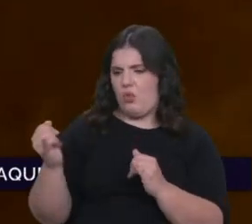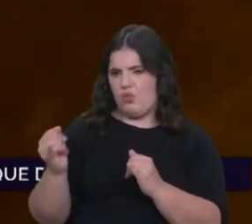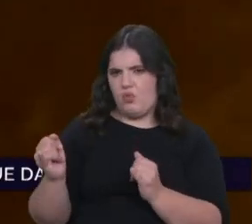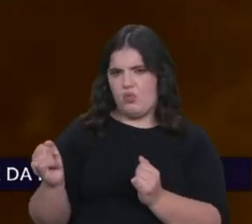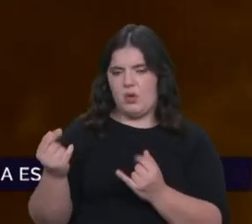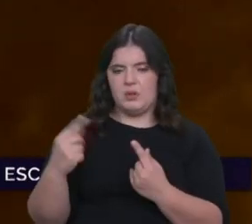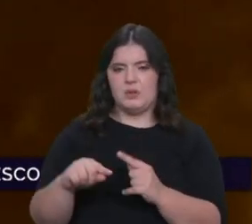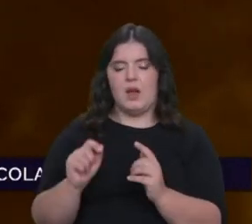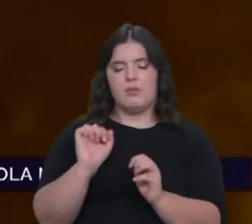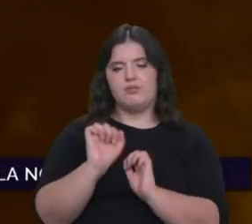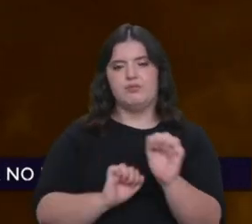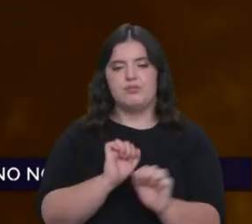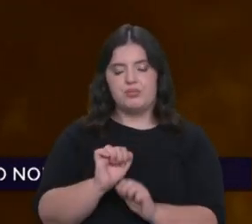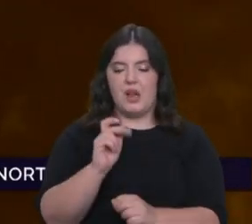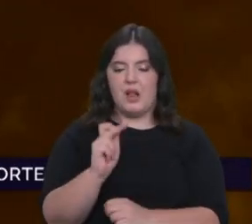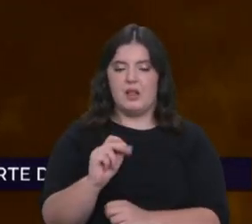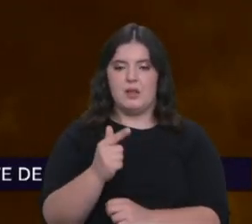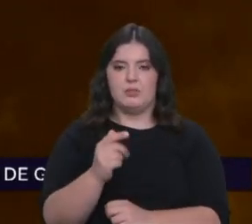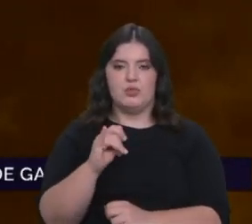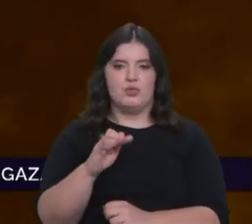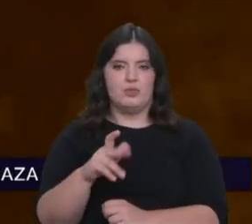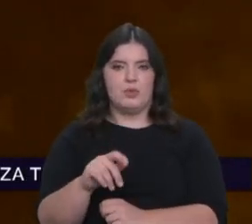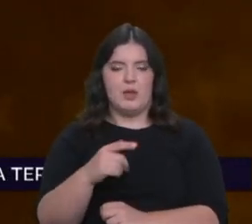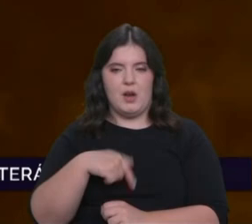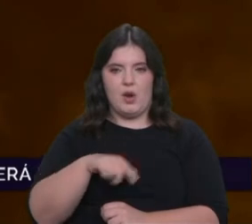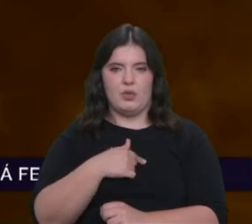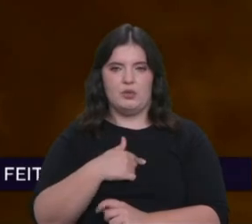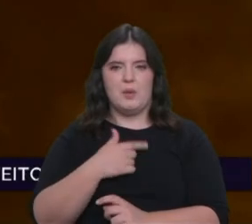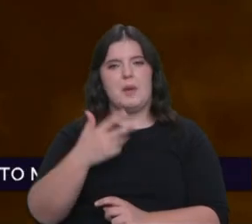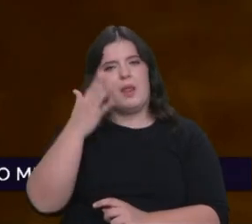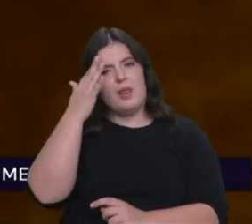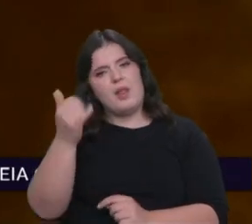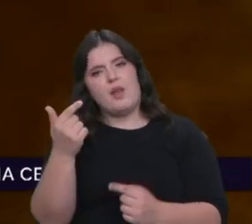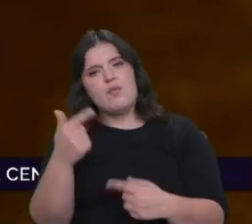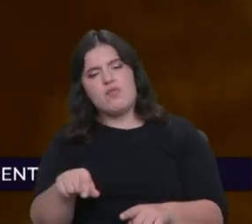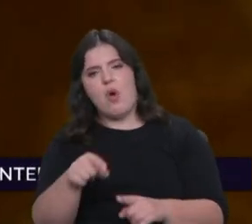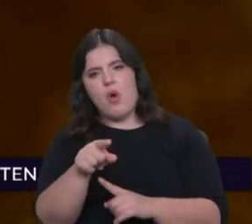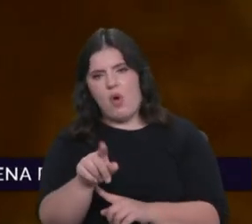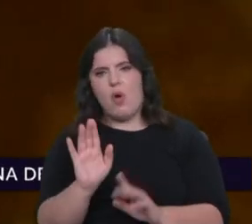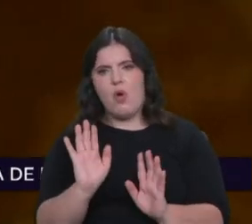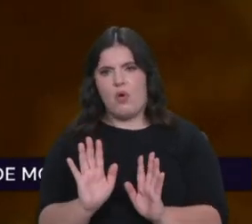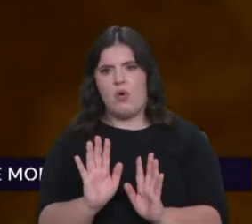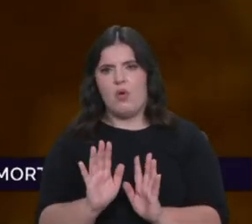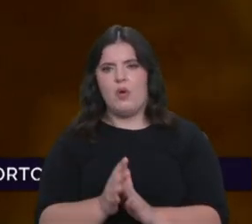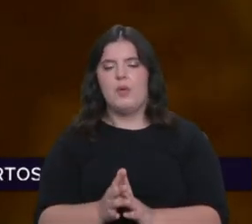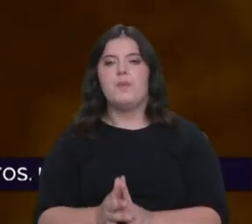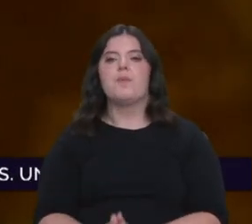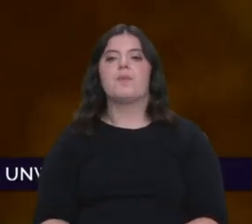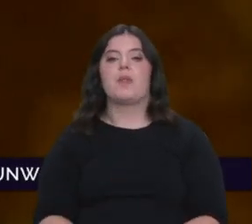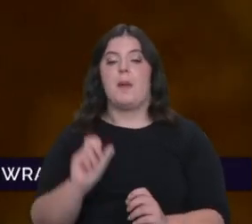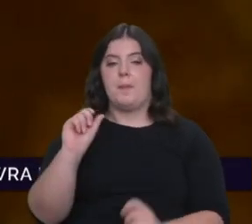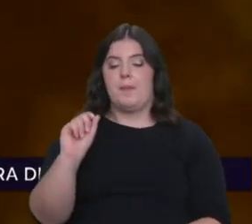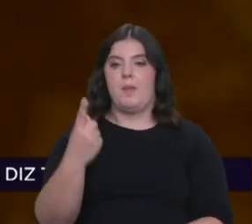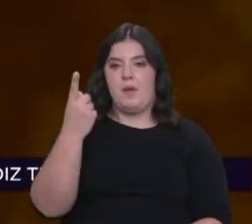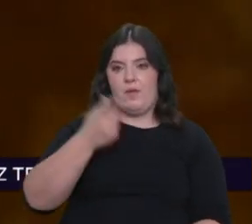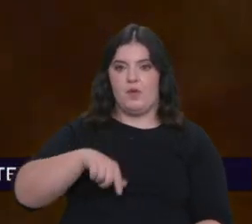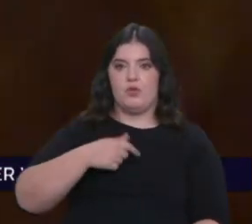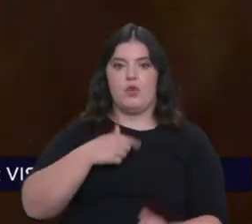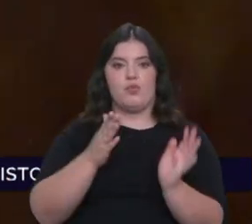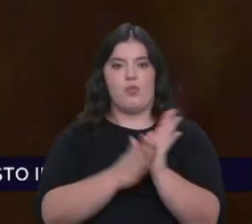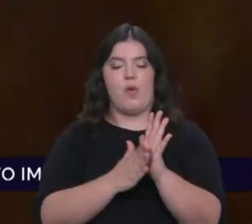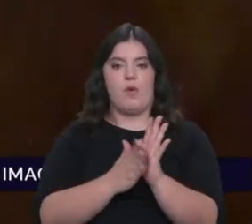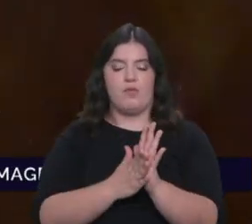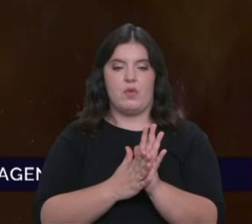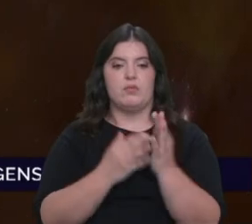tem na nossa própria atmosfera. Isto é para ter uma ideia de magnitude deste tipo de explosões. E, portanto, é a primeira vez que nós conseguimos provar,